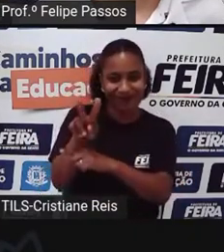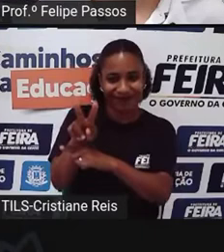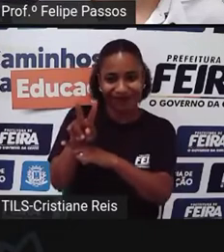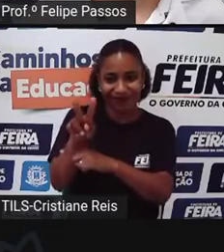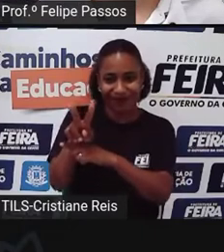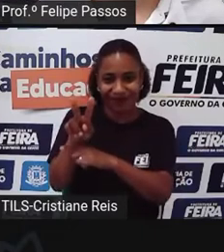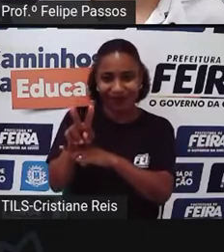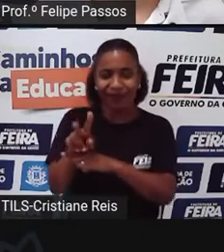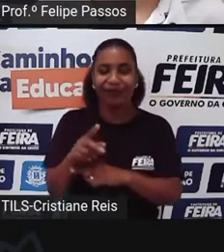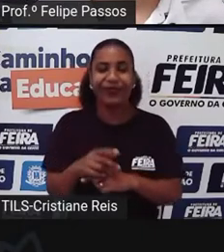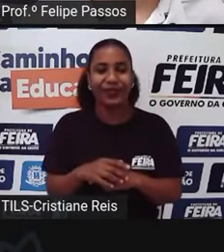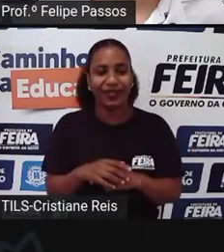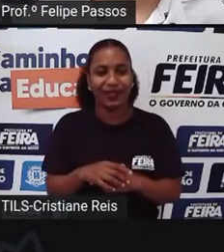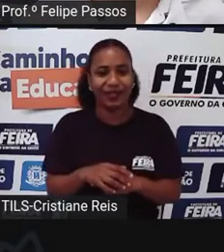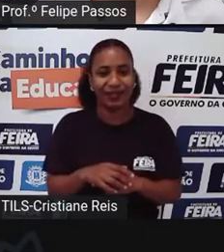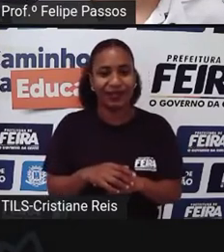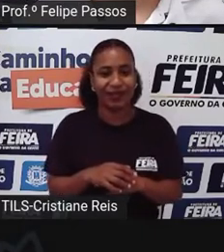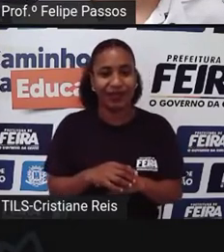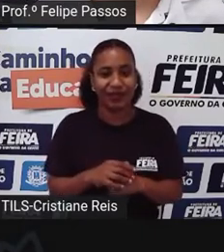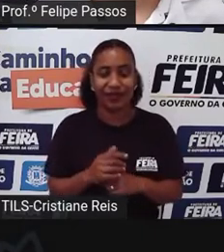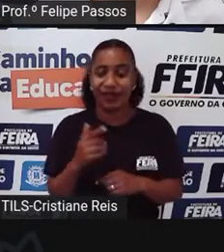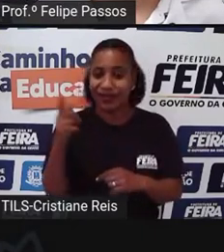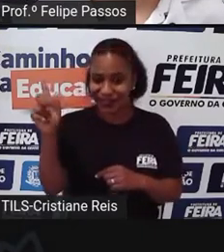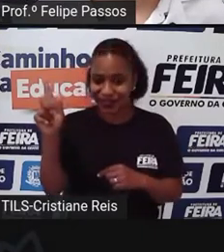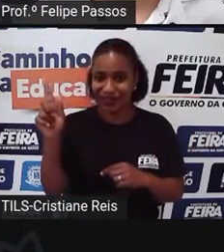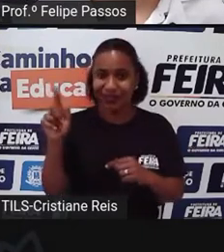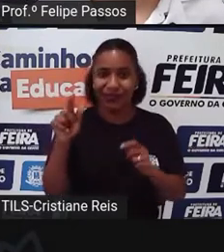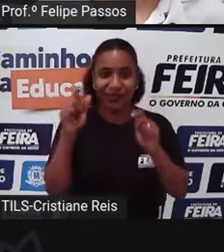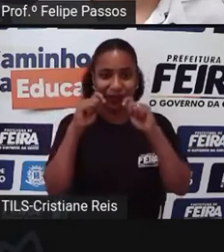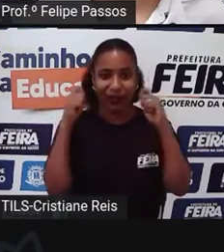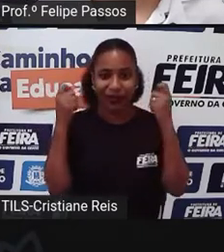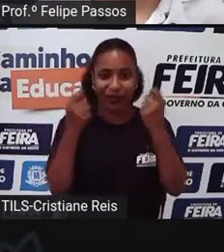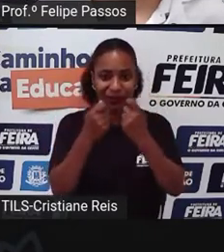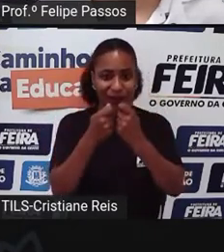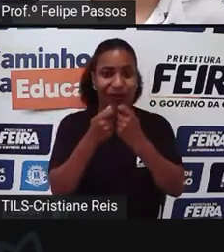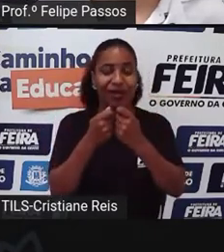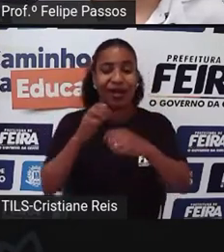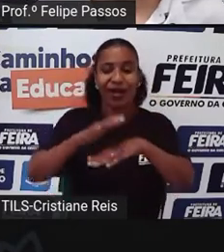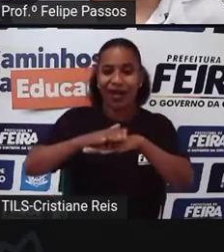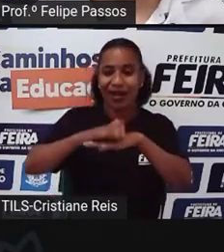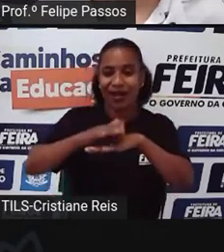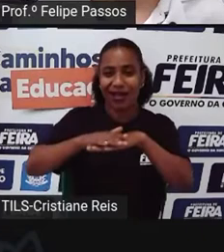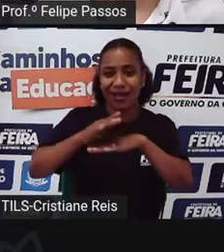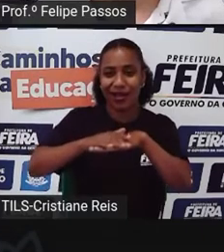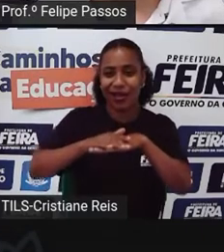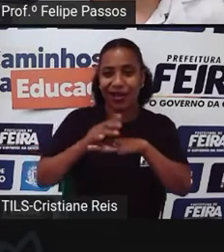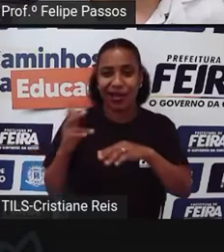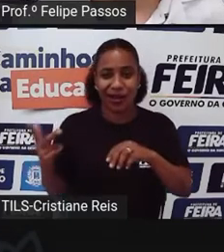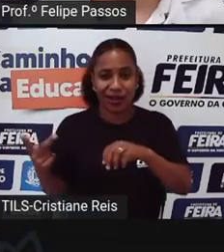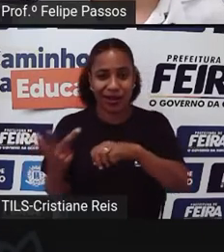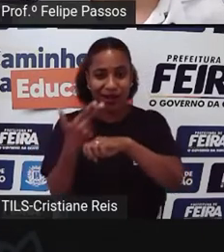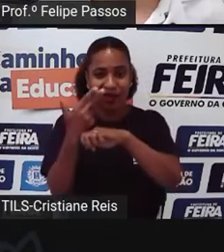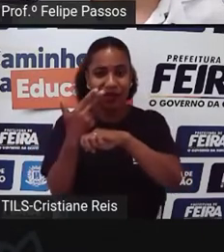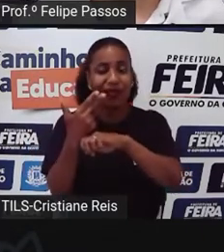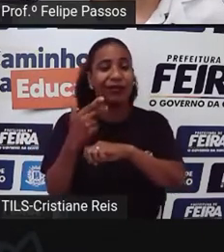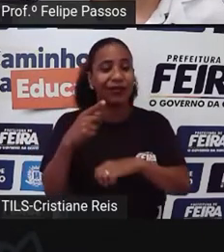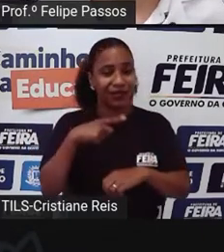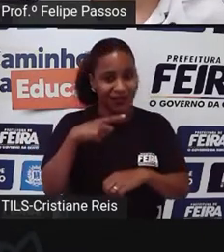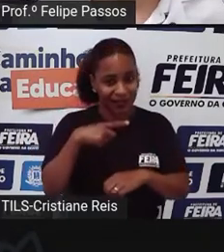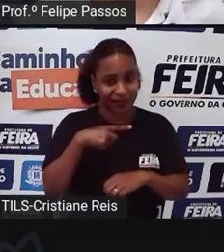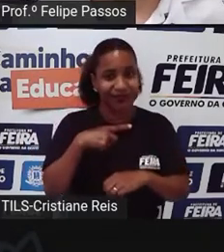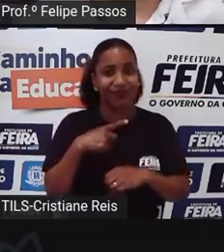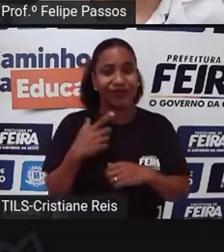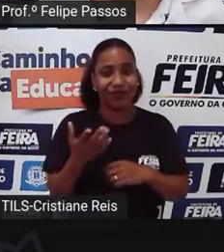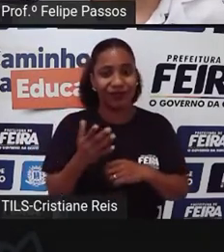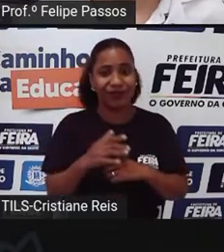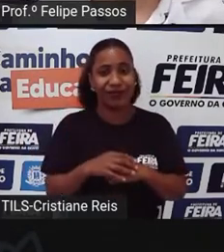Petilinas Petilinas Que trabalham Basicamente com castração Castrações populares Então